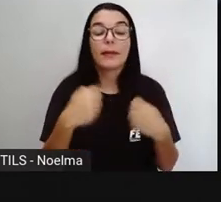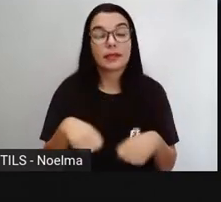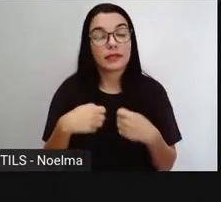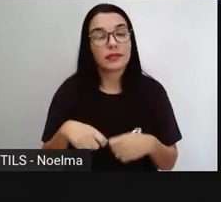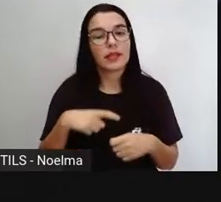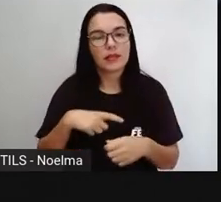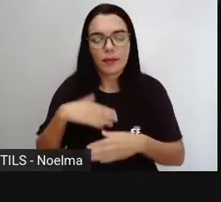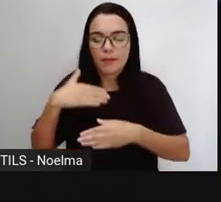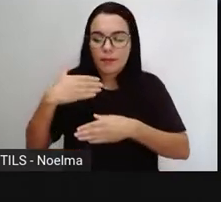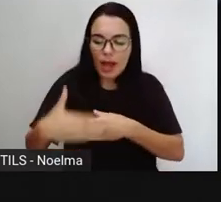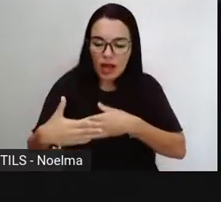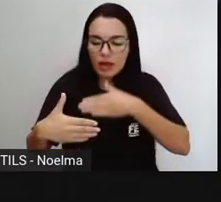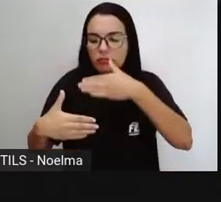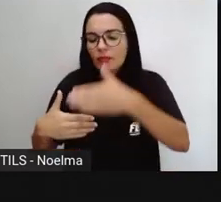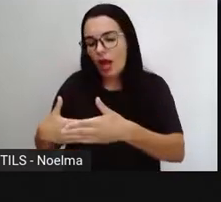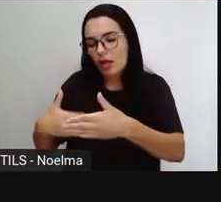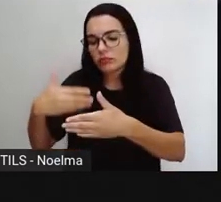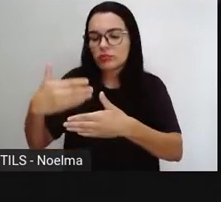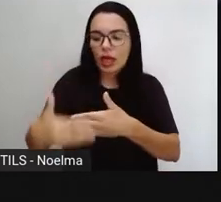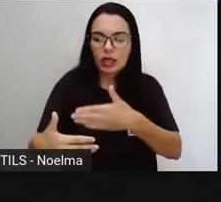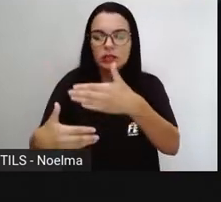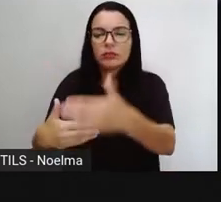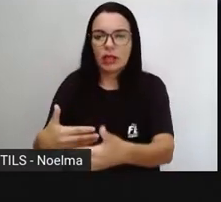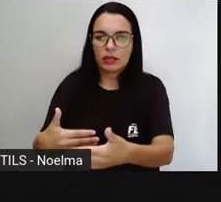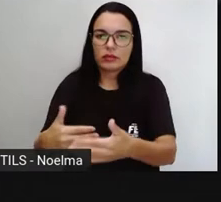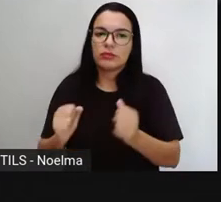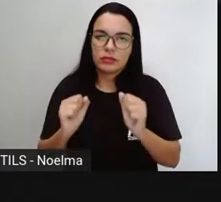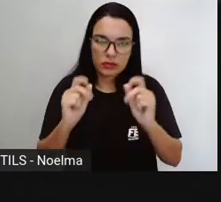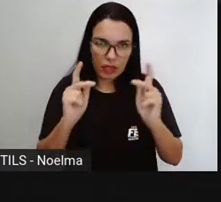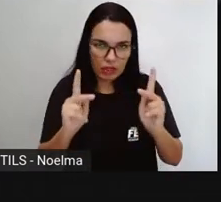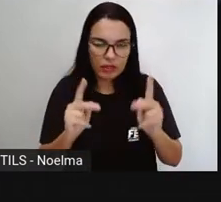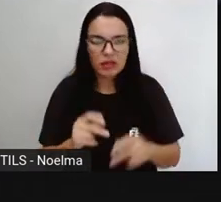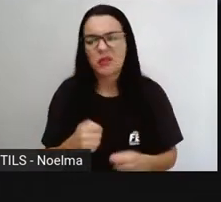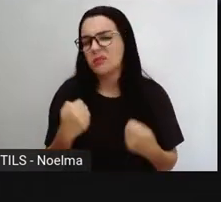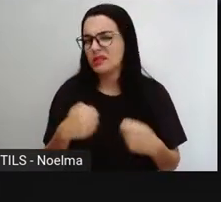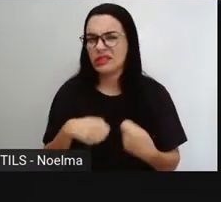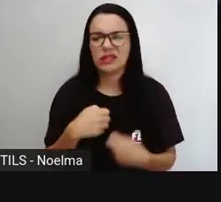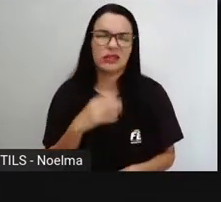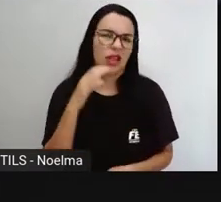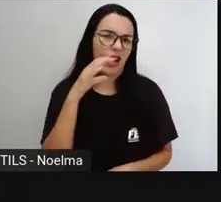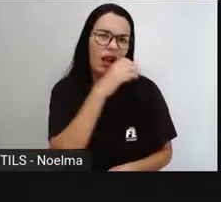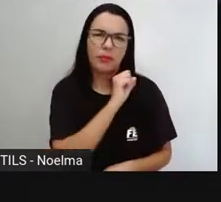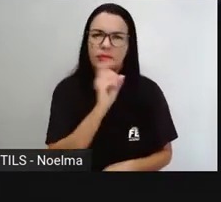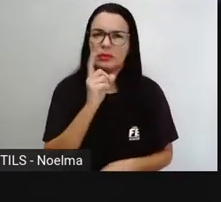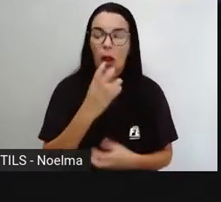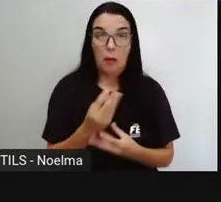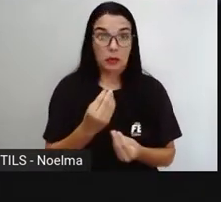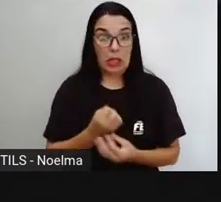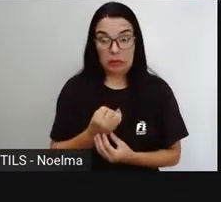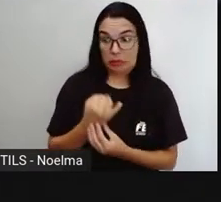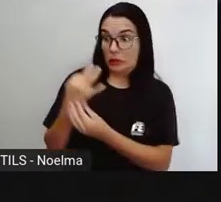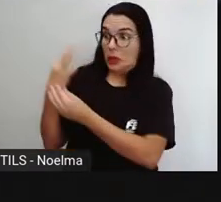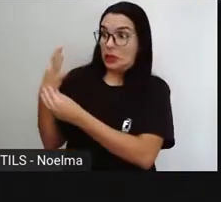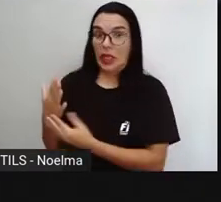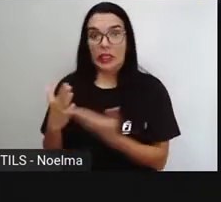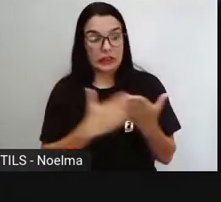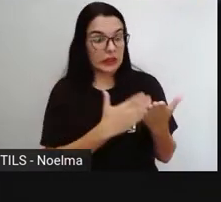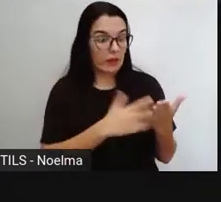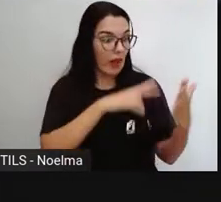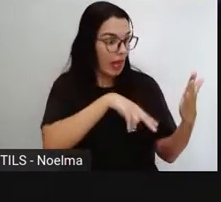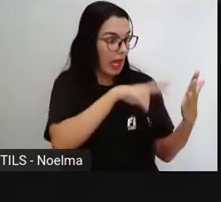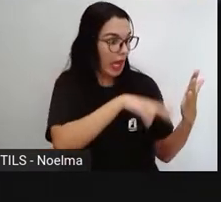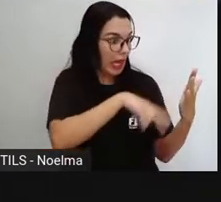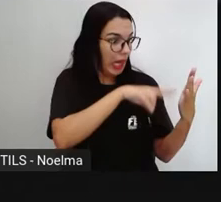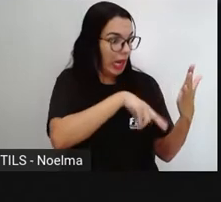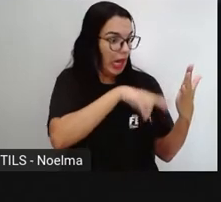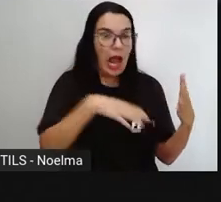gradativo. Não adianta a gente também já querer dominar com uma quantidade grande de livros e ler, não é? De